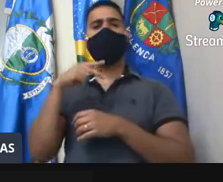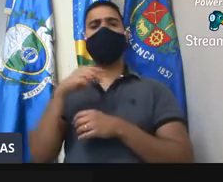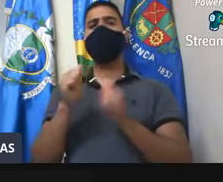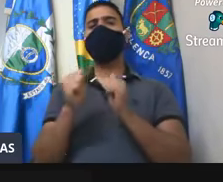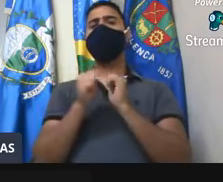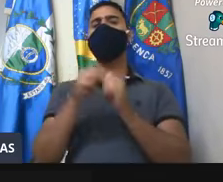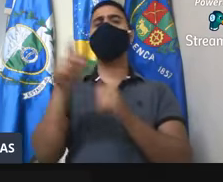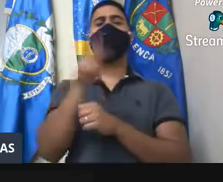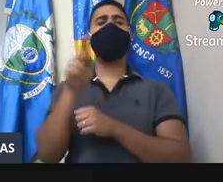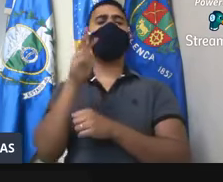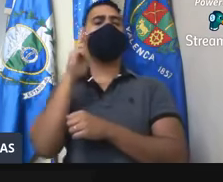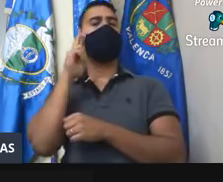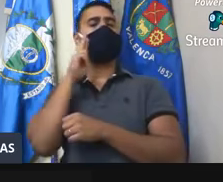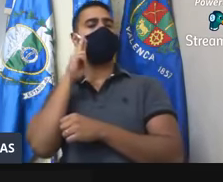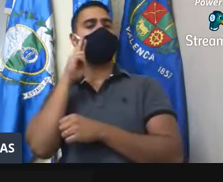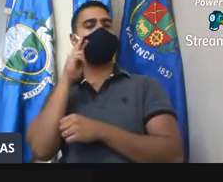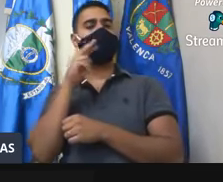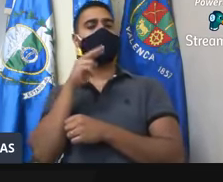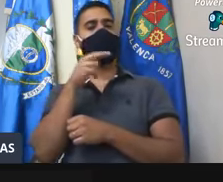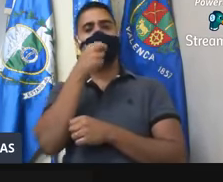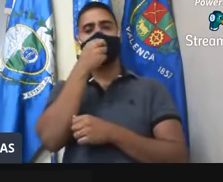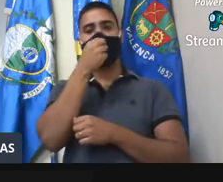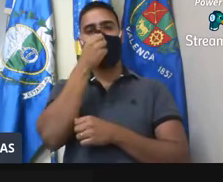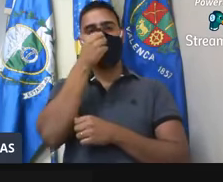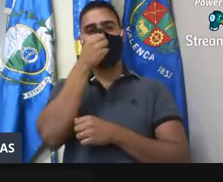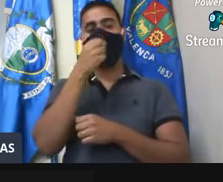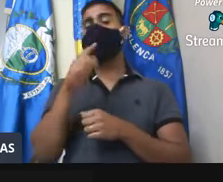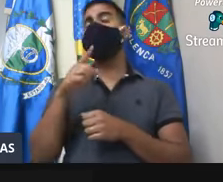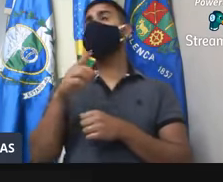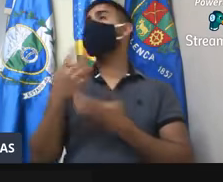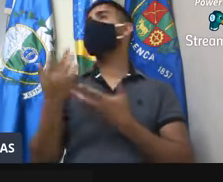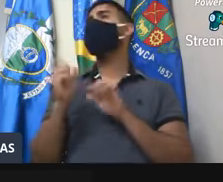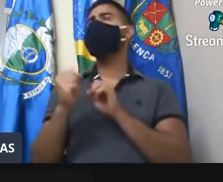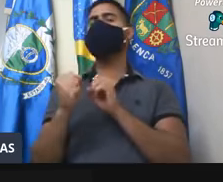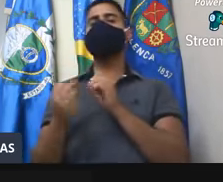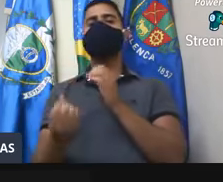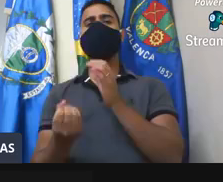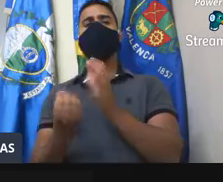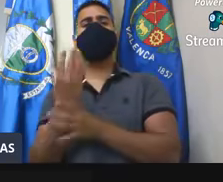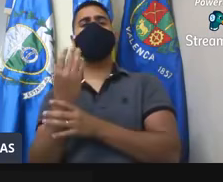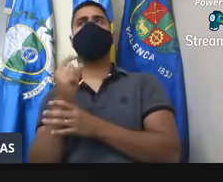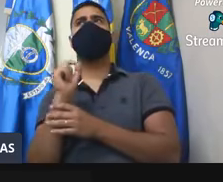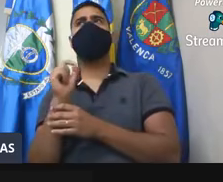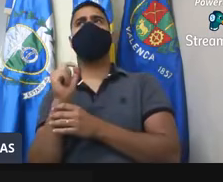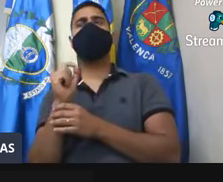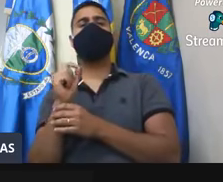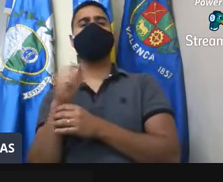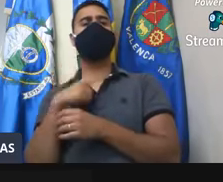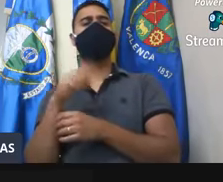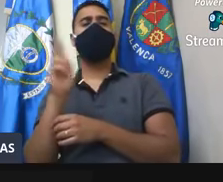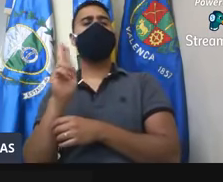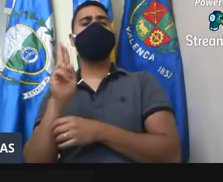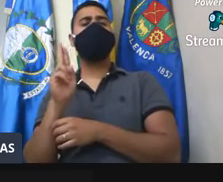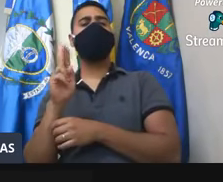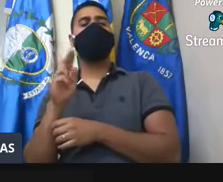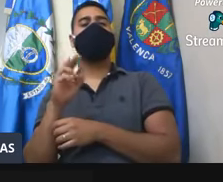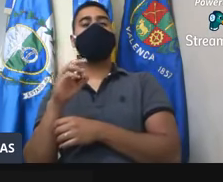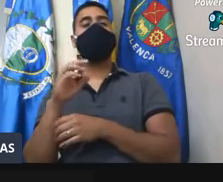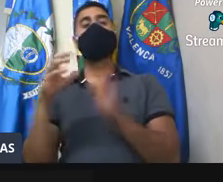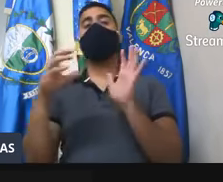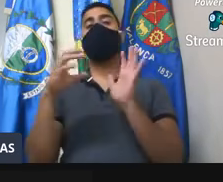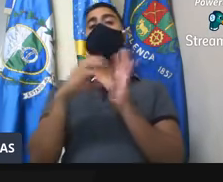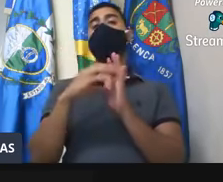com o vereador professor Rafael, porque a gente cria o mecanismo que a gente denominou de Câmara